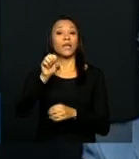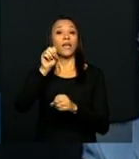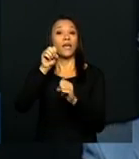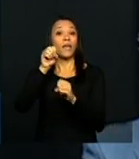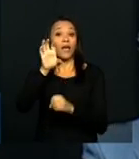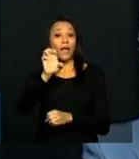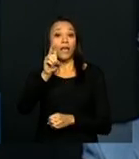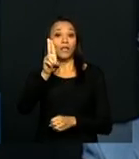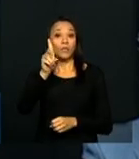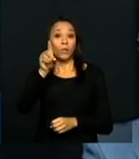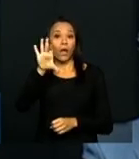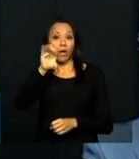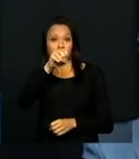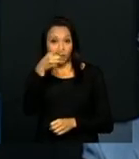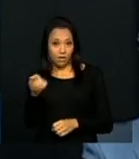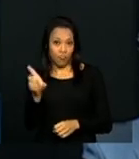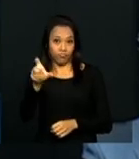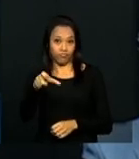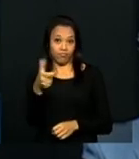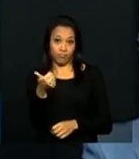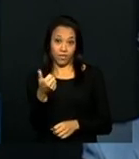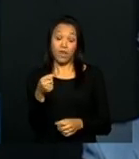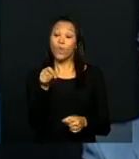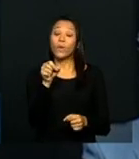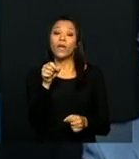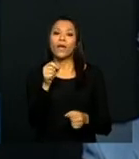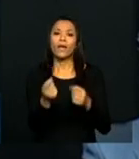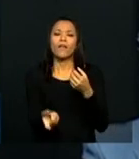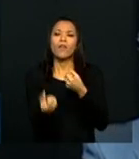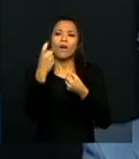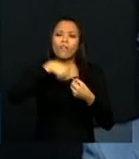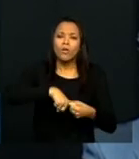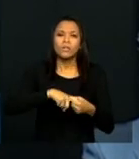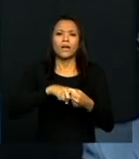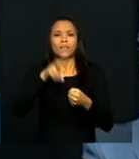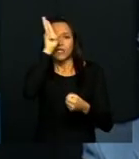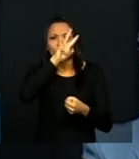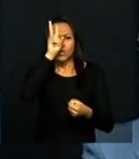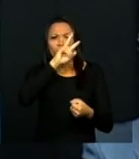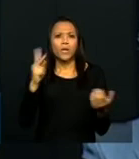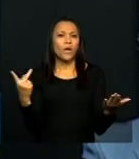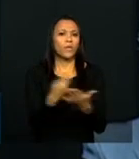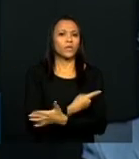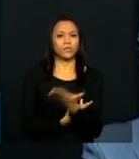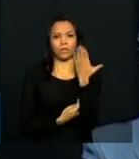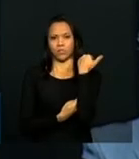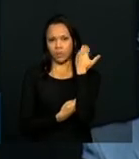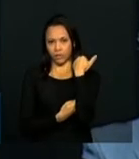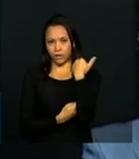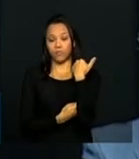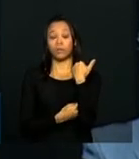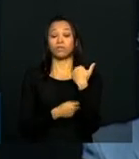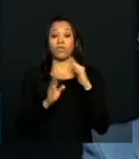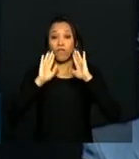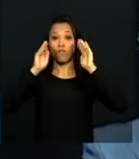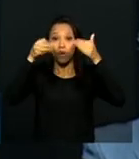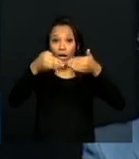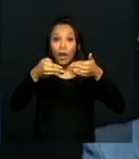ensino público. Trabalhamos resgatando essa história recente do Brasil com uma visão em direitos humanos.